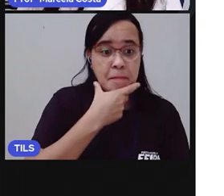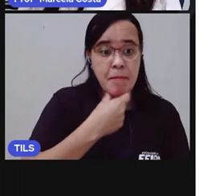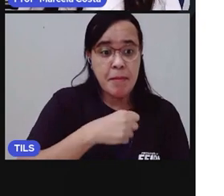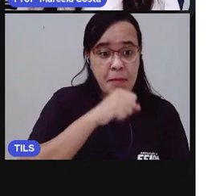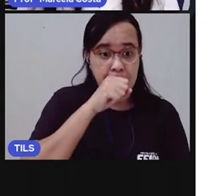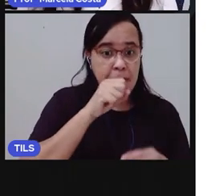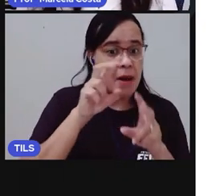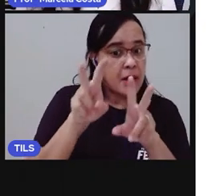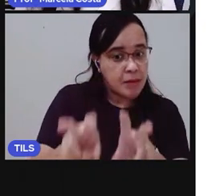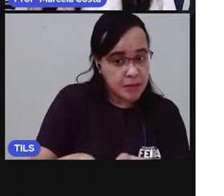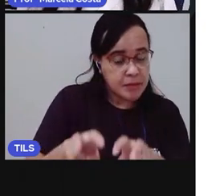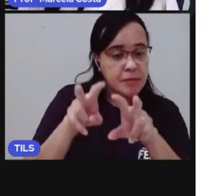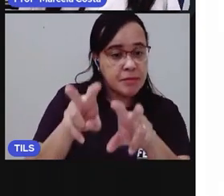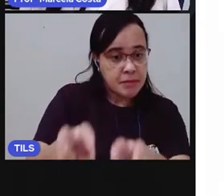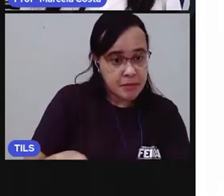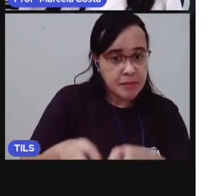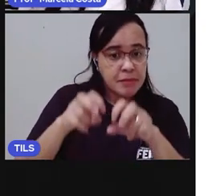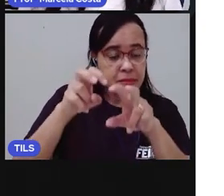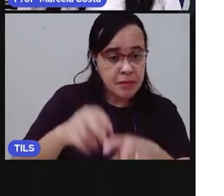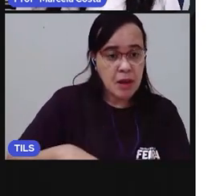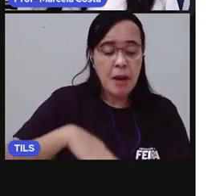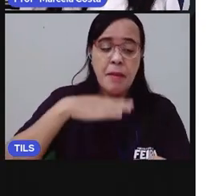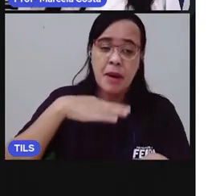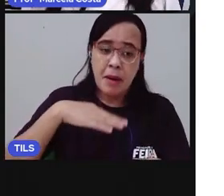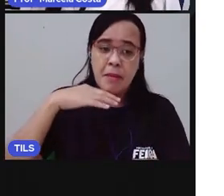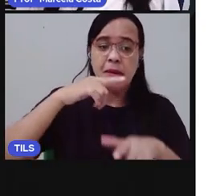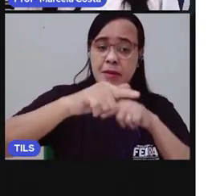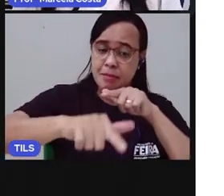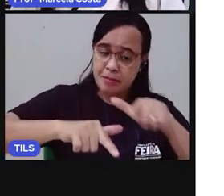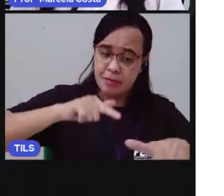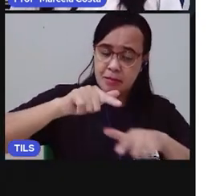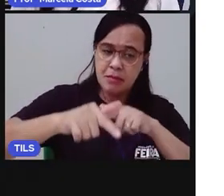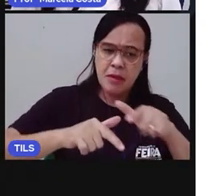Quando você ouvia essa canção, o que é que você sentia?